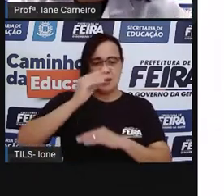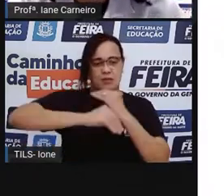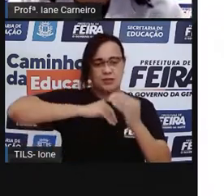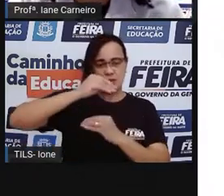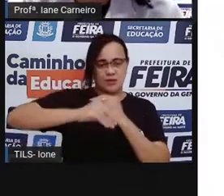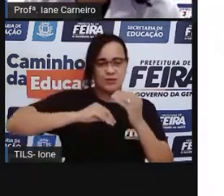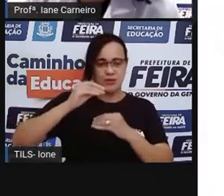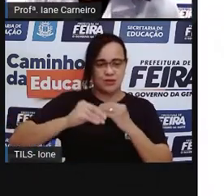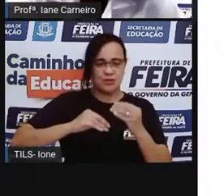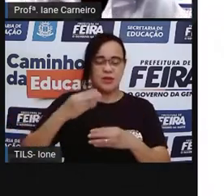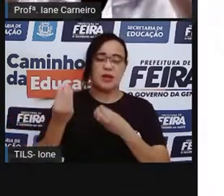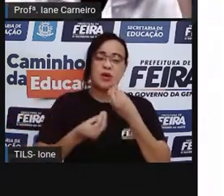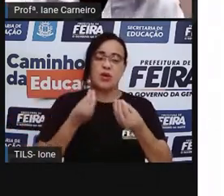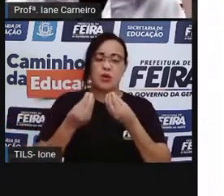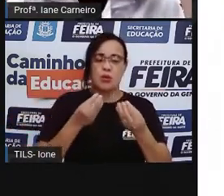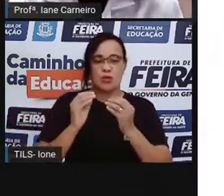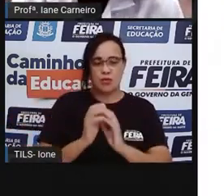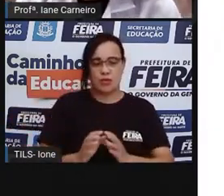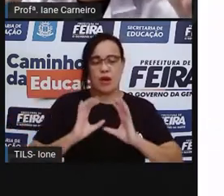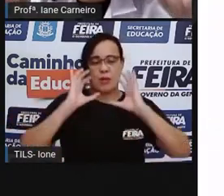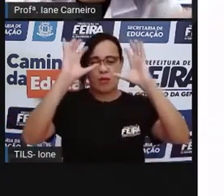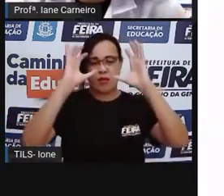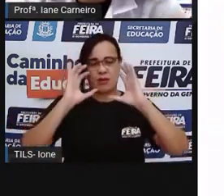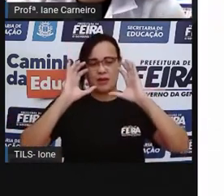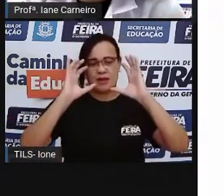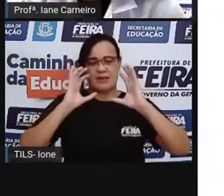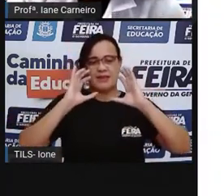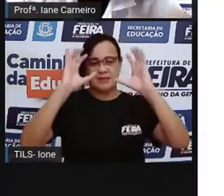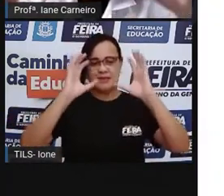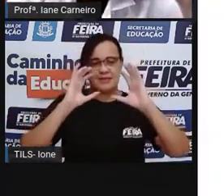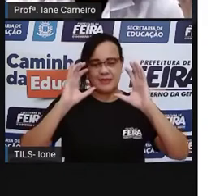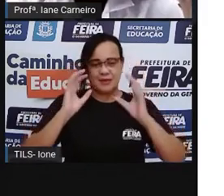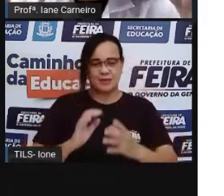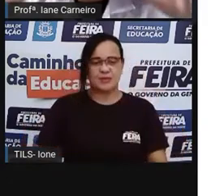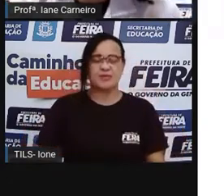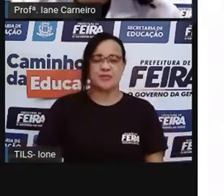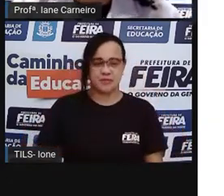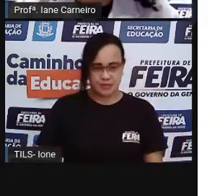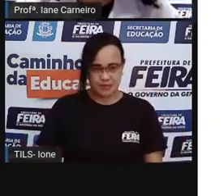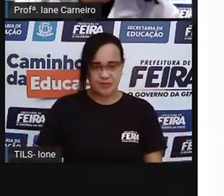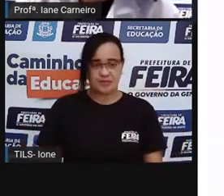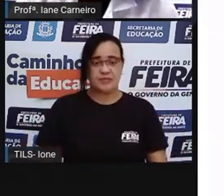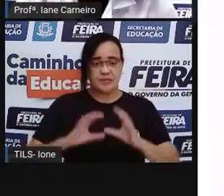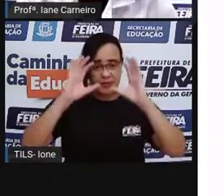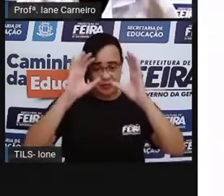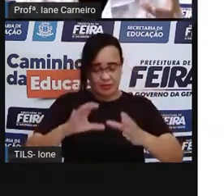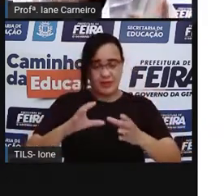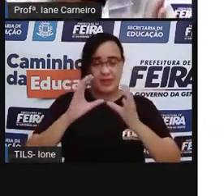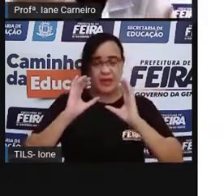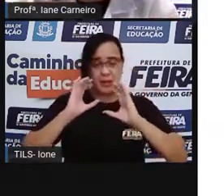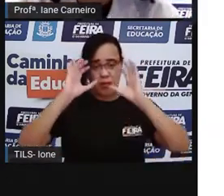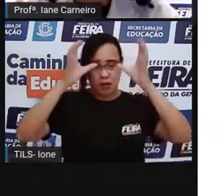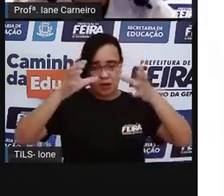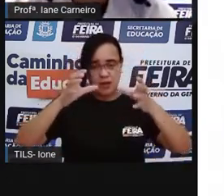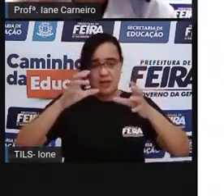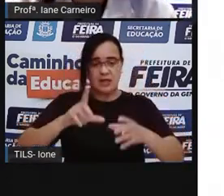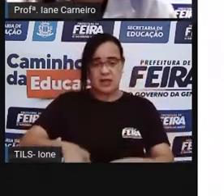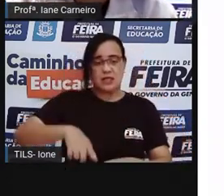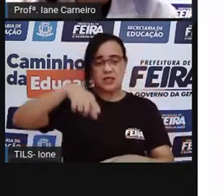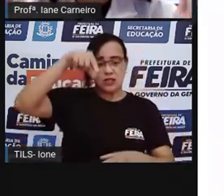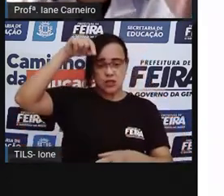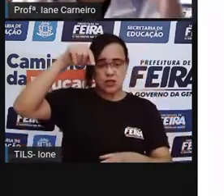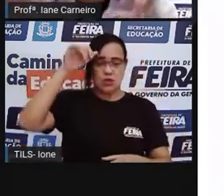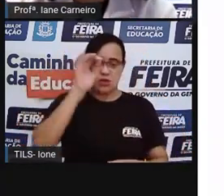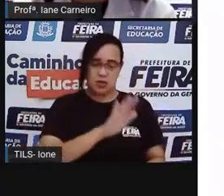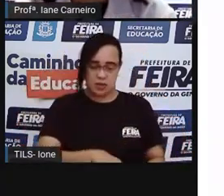joga a bola para cima. E aí, quando a bola cair no chão, a Pró escolhe antes, né? Uma